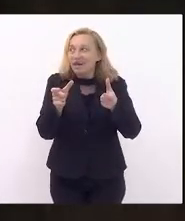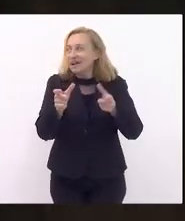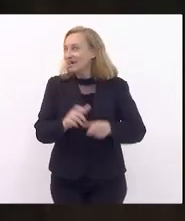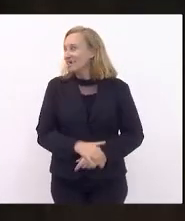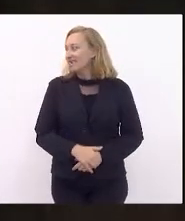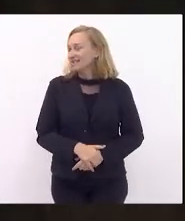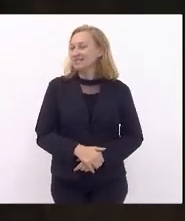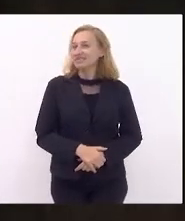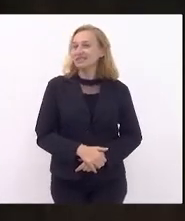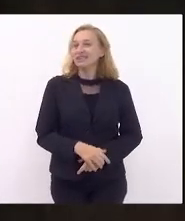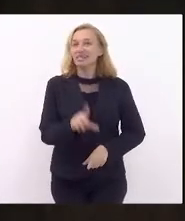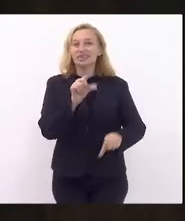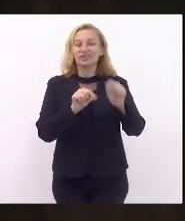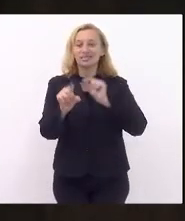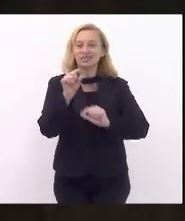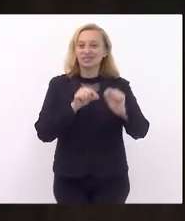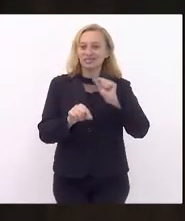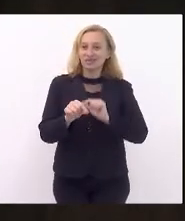a escolha